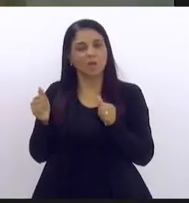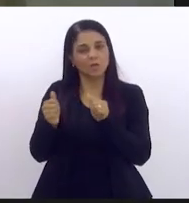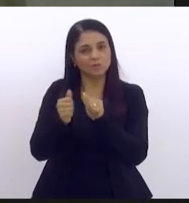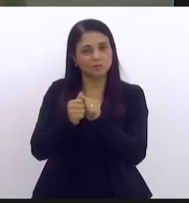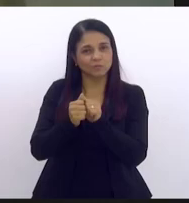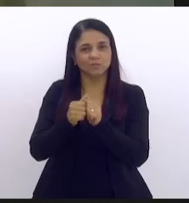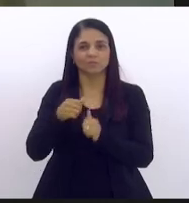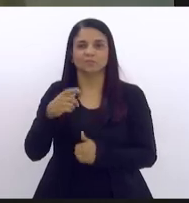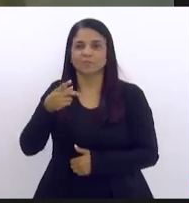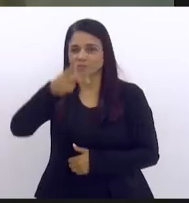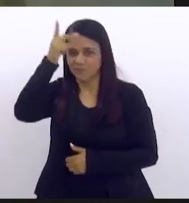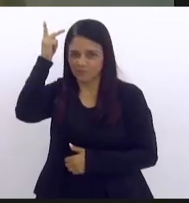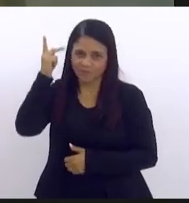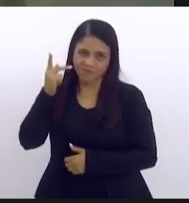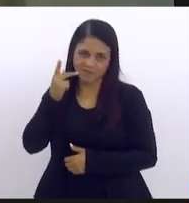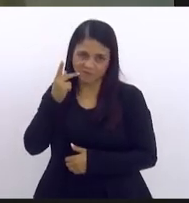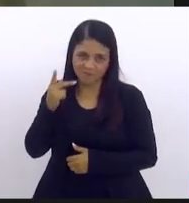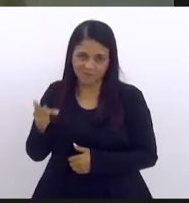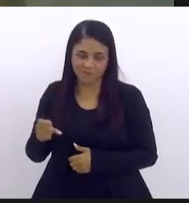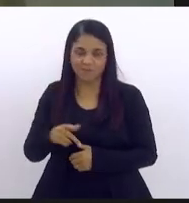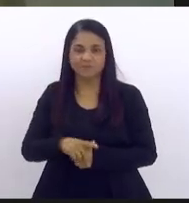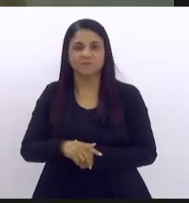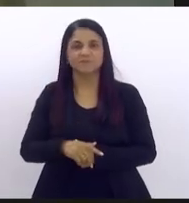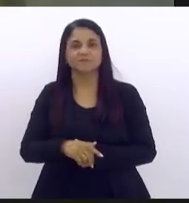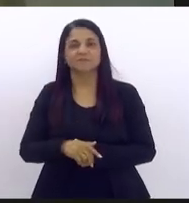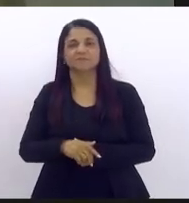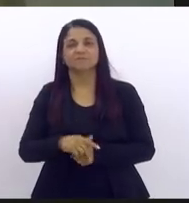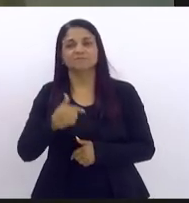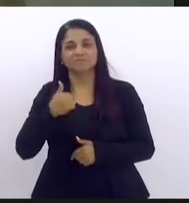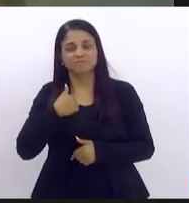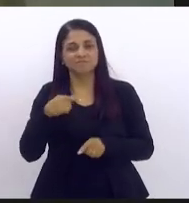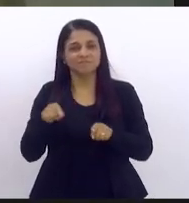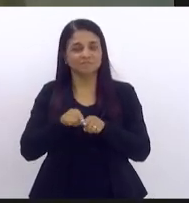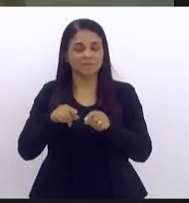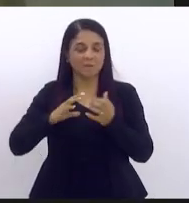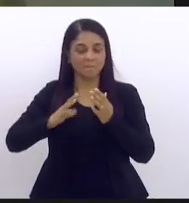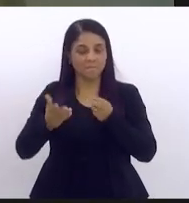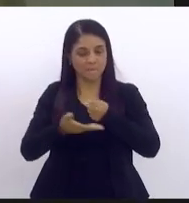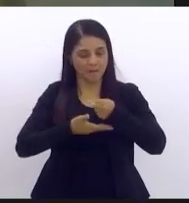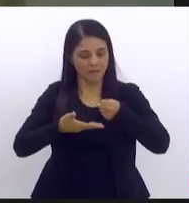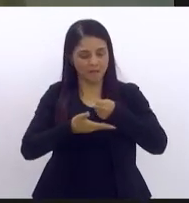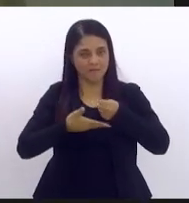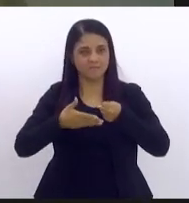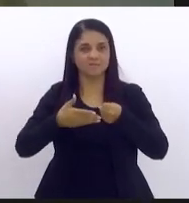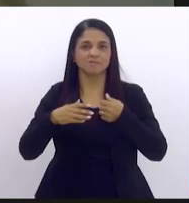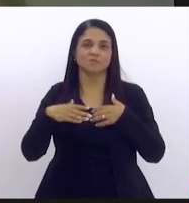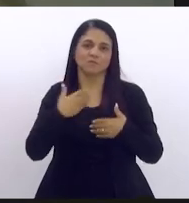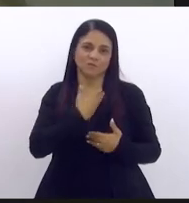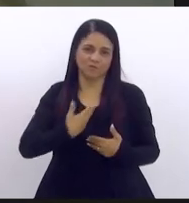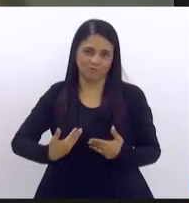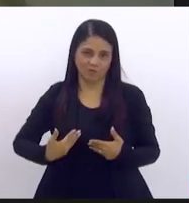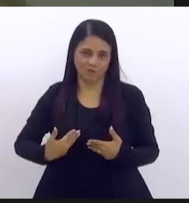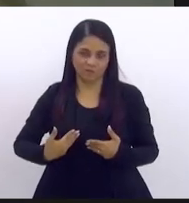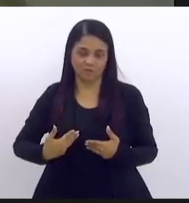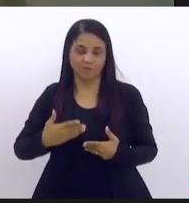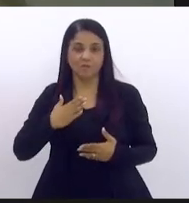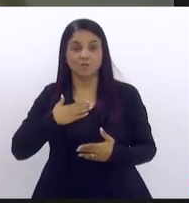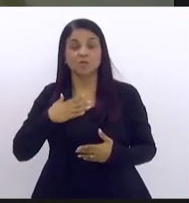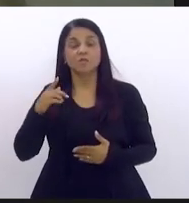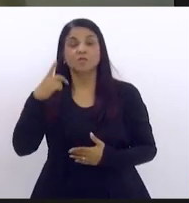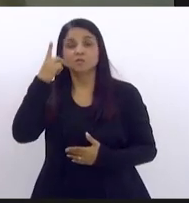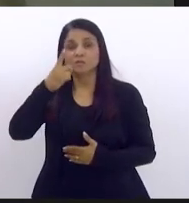doutor Luiz Paulo né na muitas das vezes eu faço parte da base do governo doutor Luiz Paulo